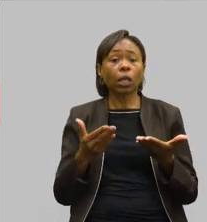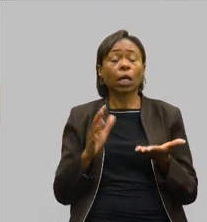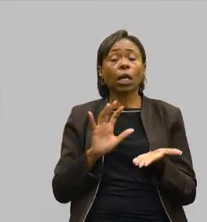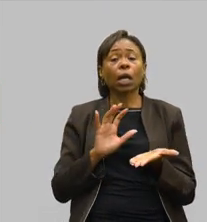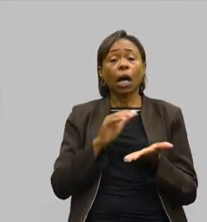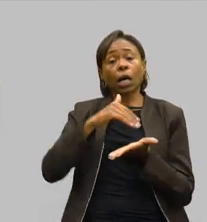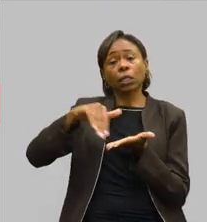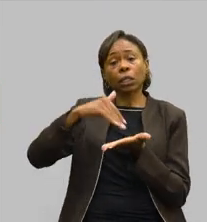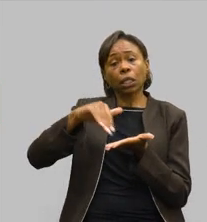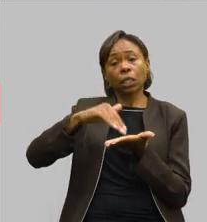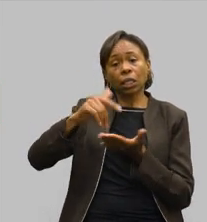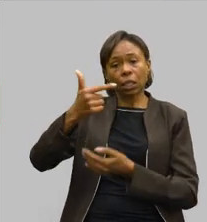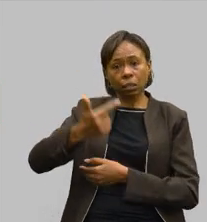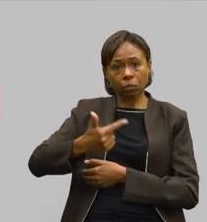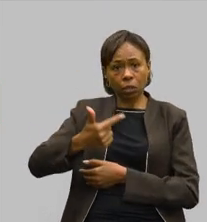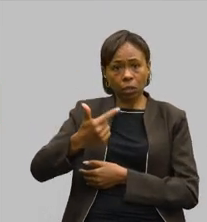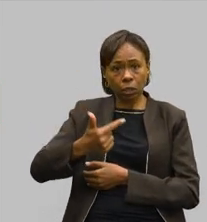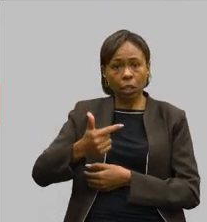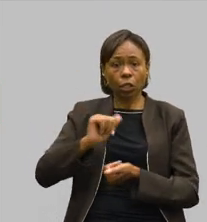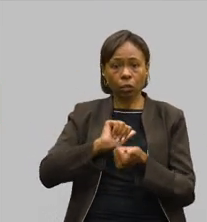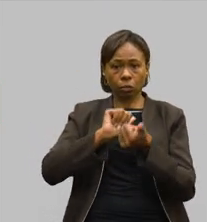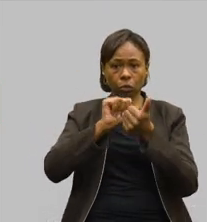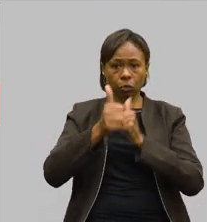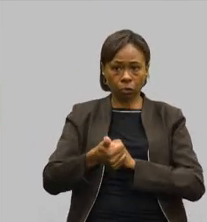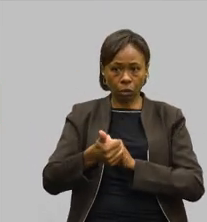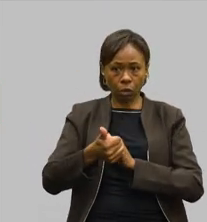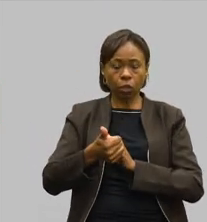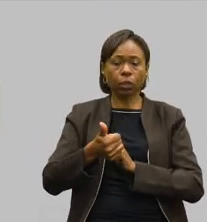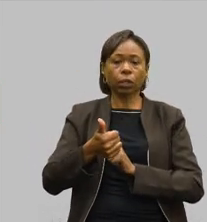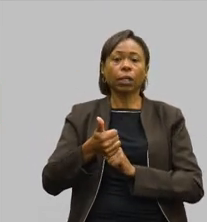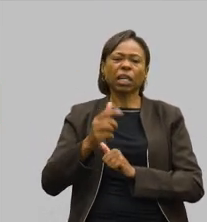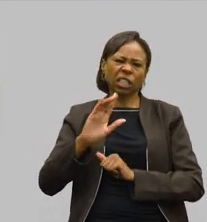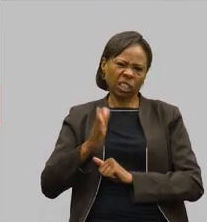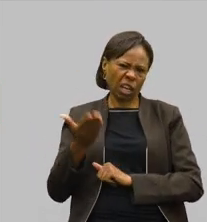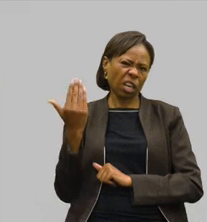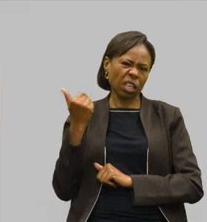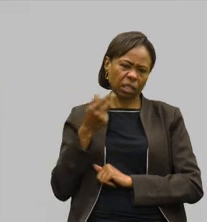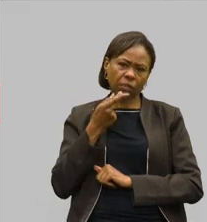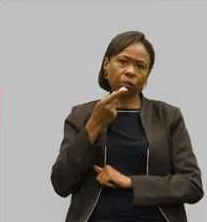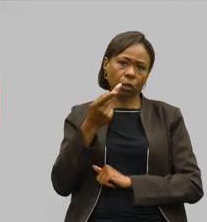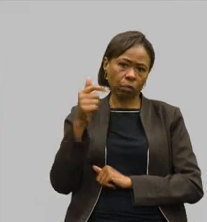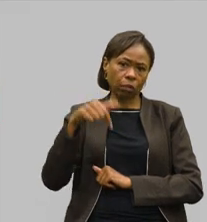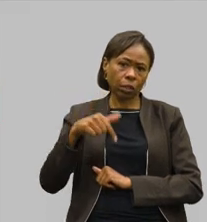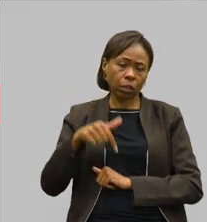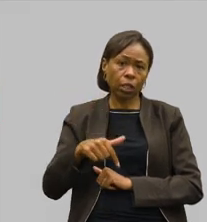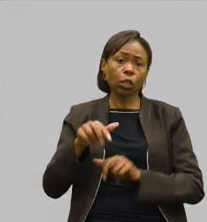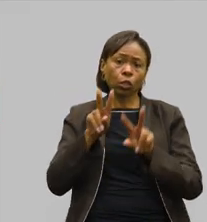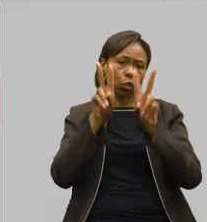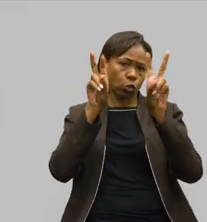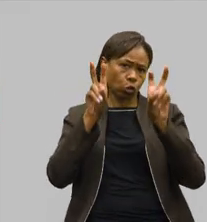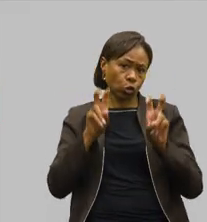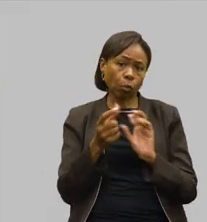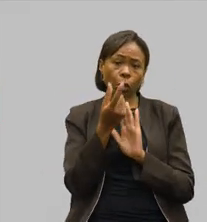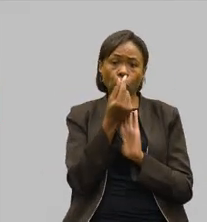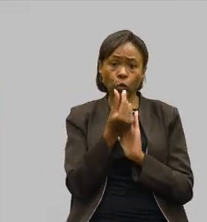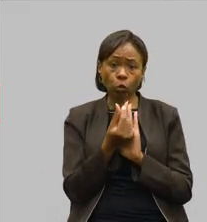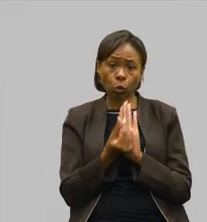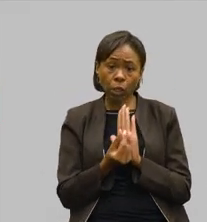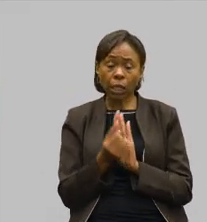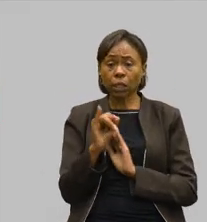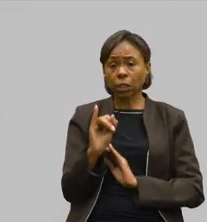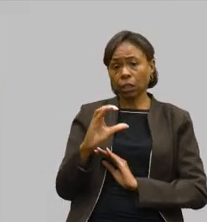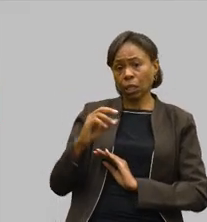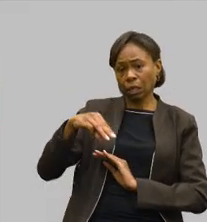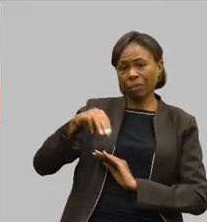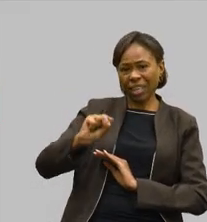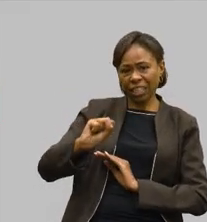subsecretaria de esportes, em que nós já discutimos aqui e falamos das questões orçamentárias do ICMS do